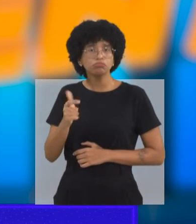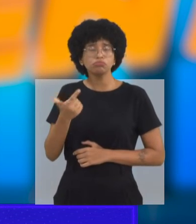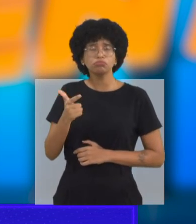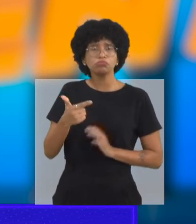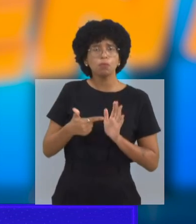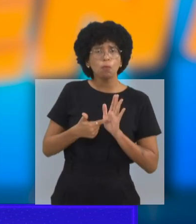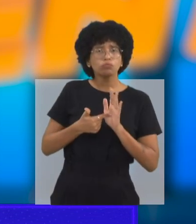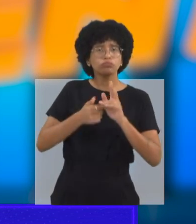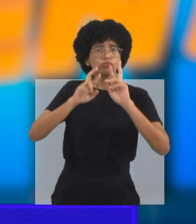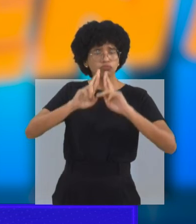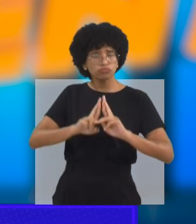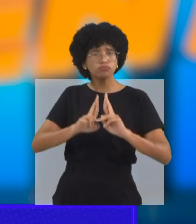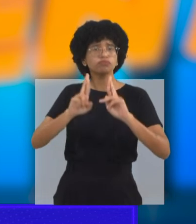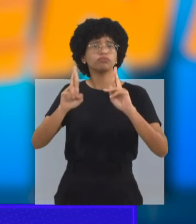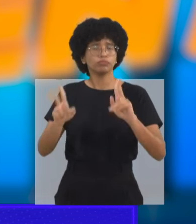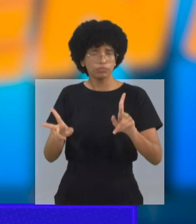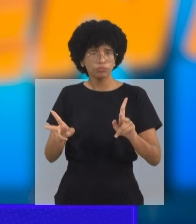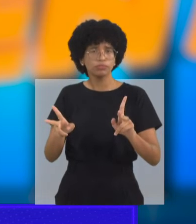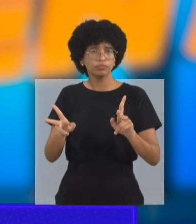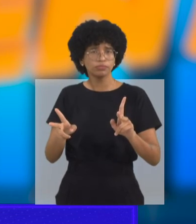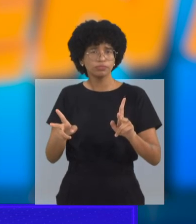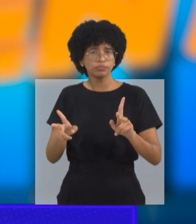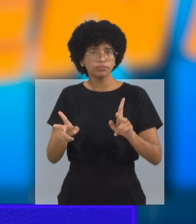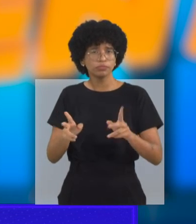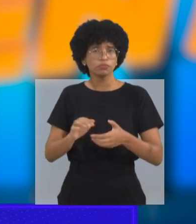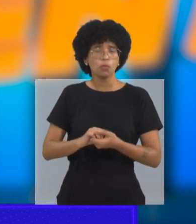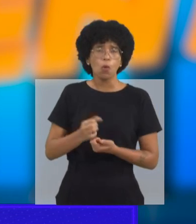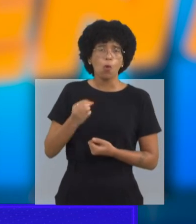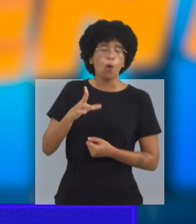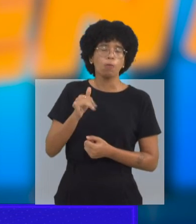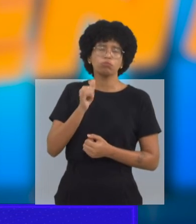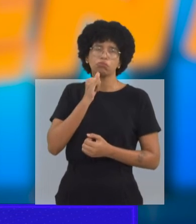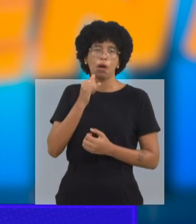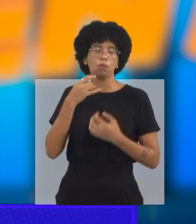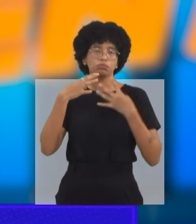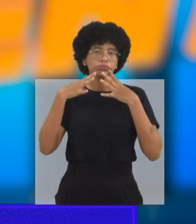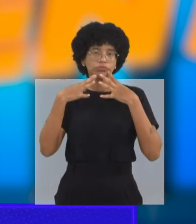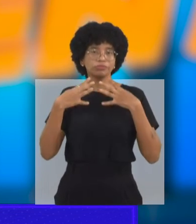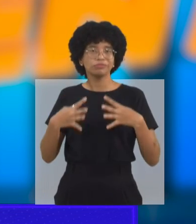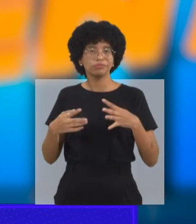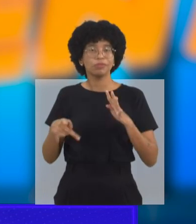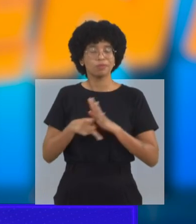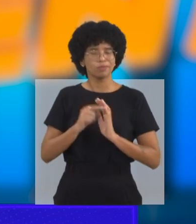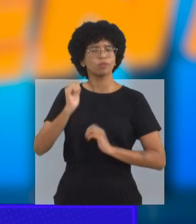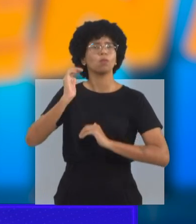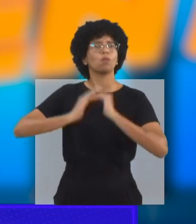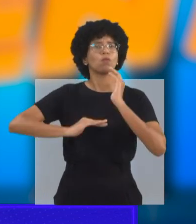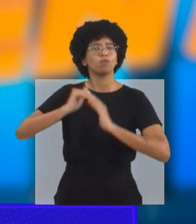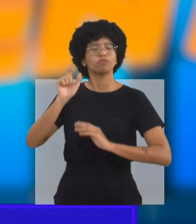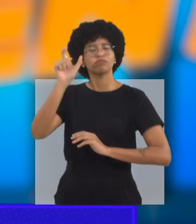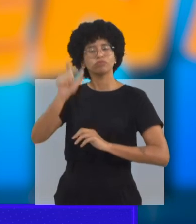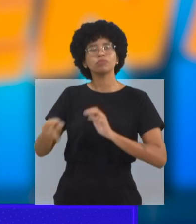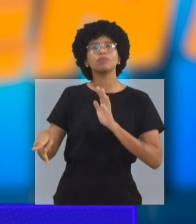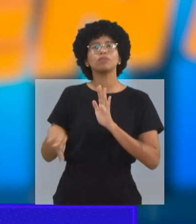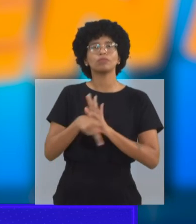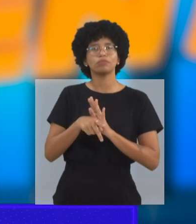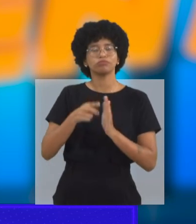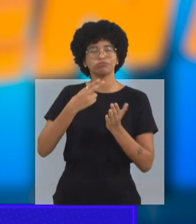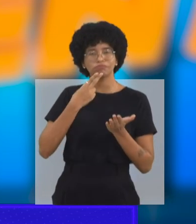algo diferente, o natural é que o especialista possa dar um